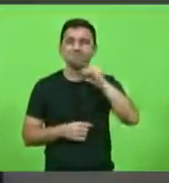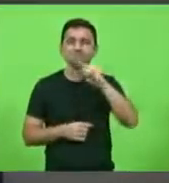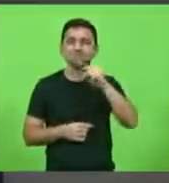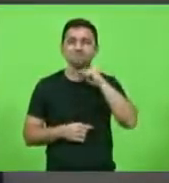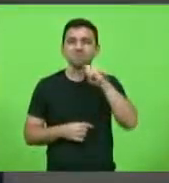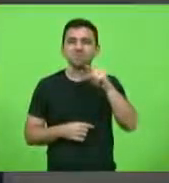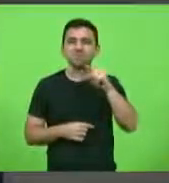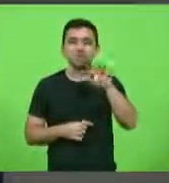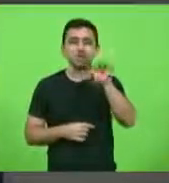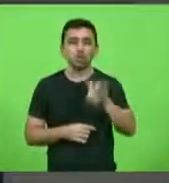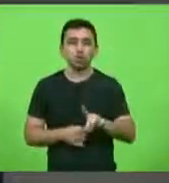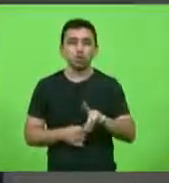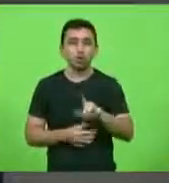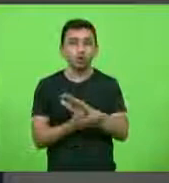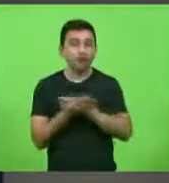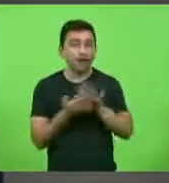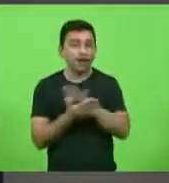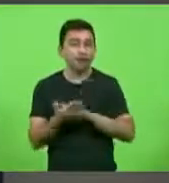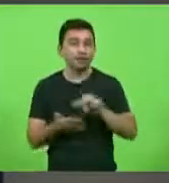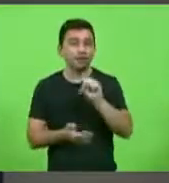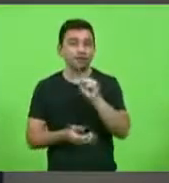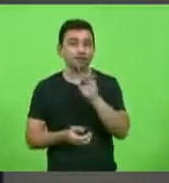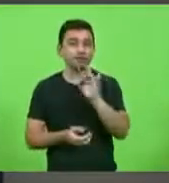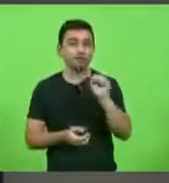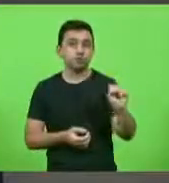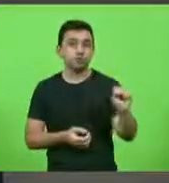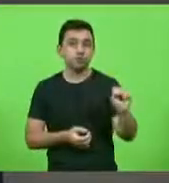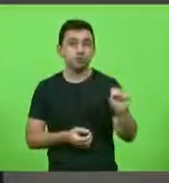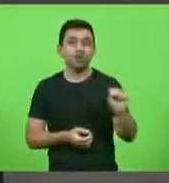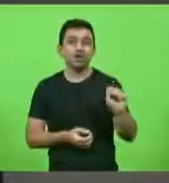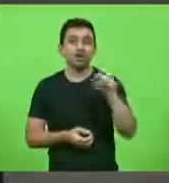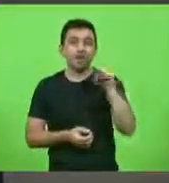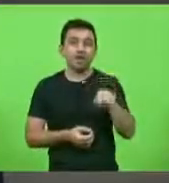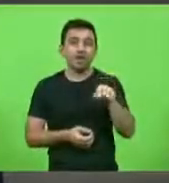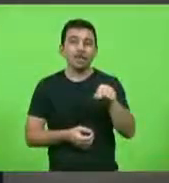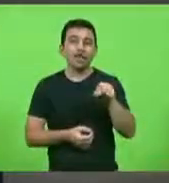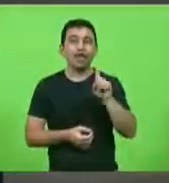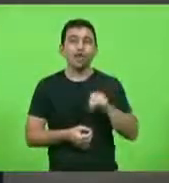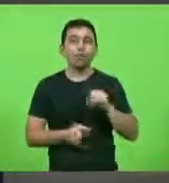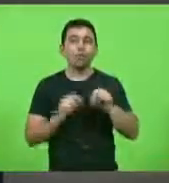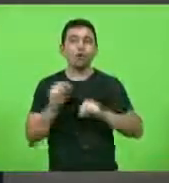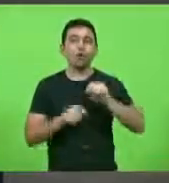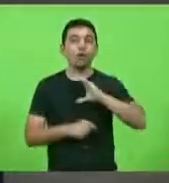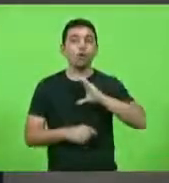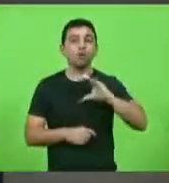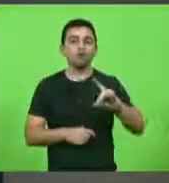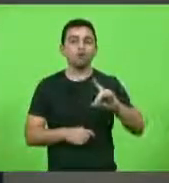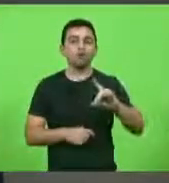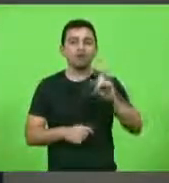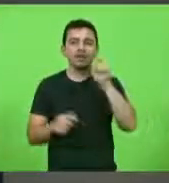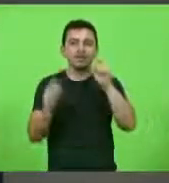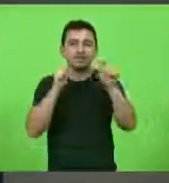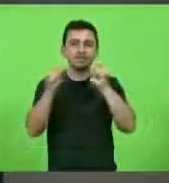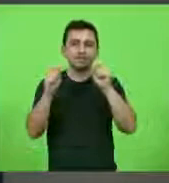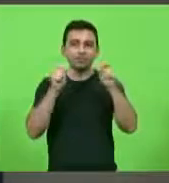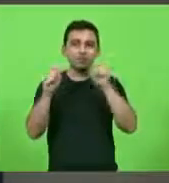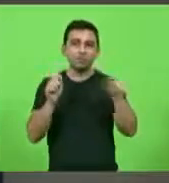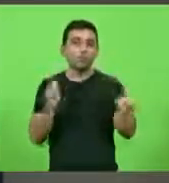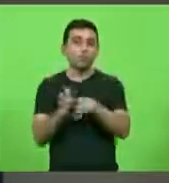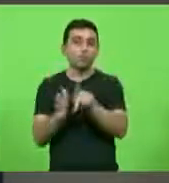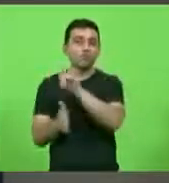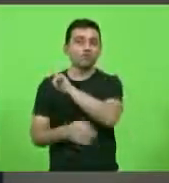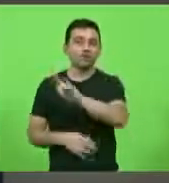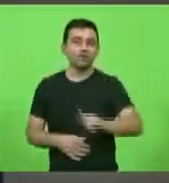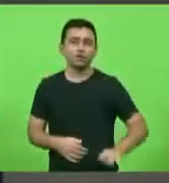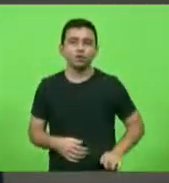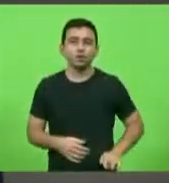ser diretor do porto de São Francisco do Sul e passou a ser o coordenador assessor do governador para